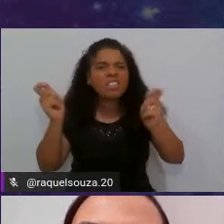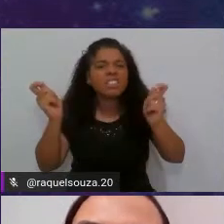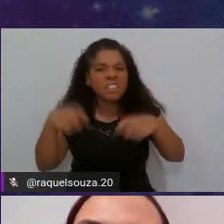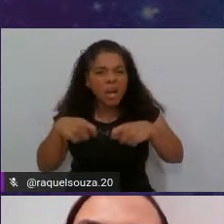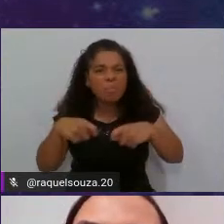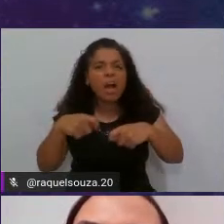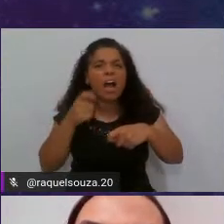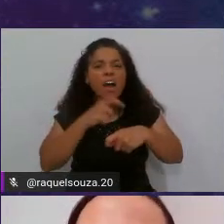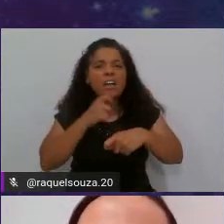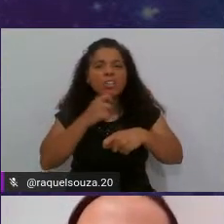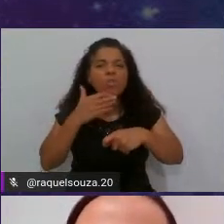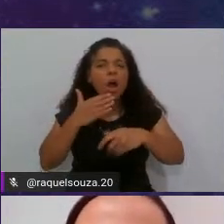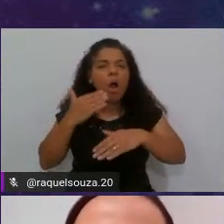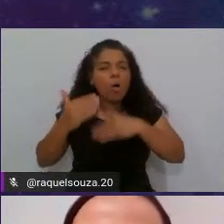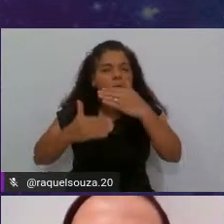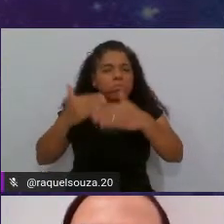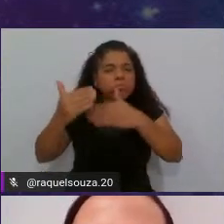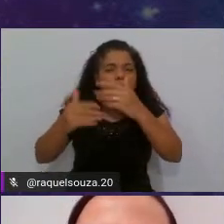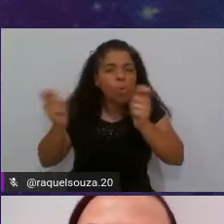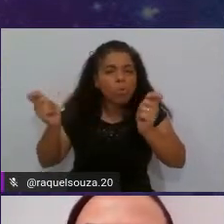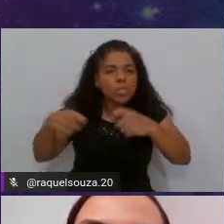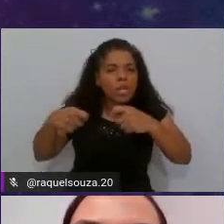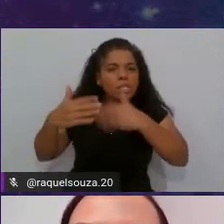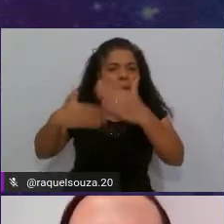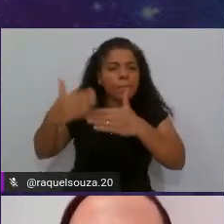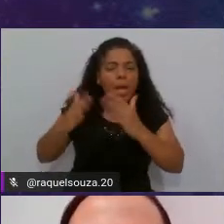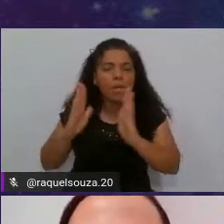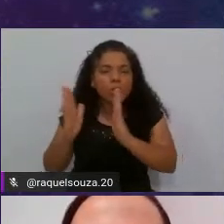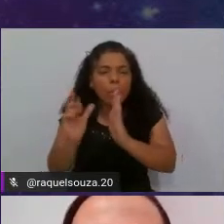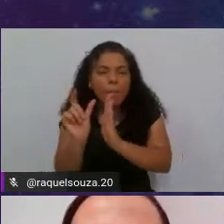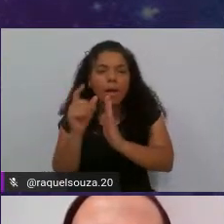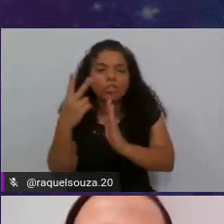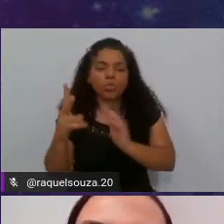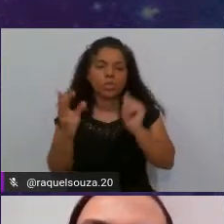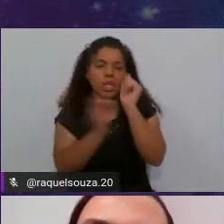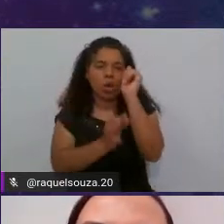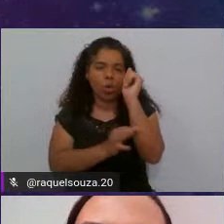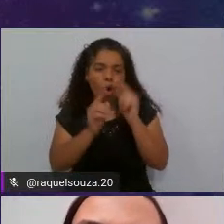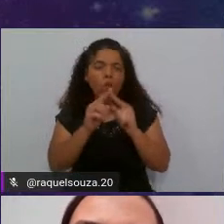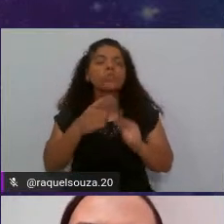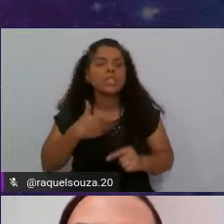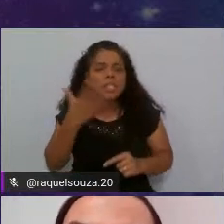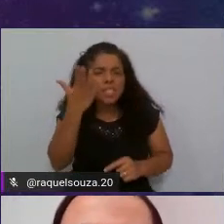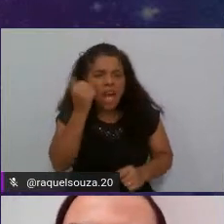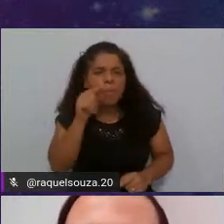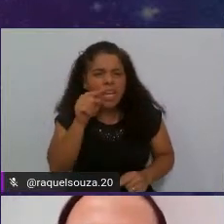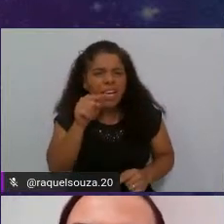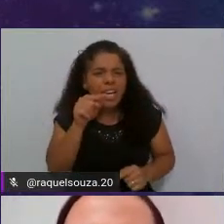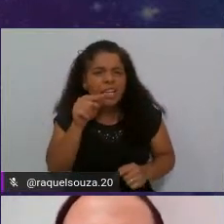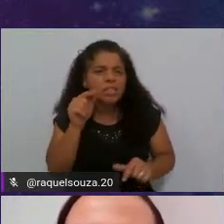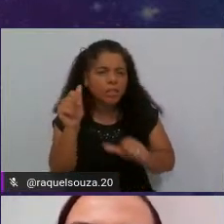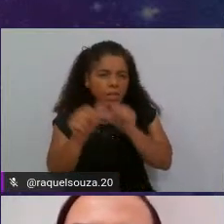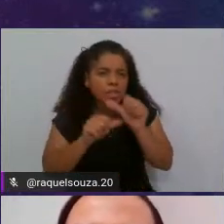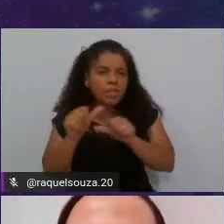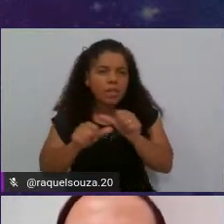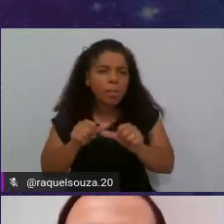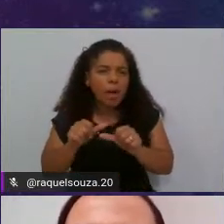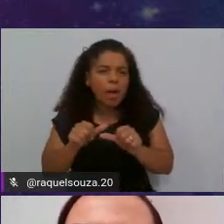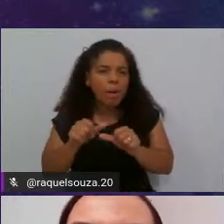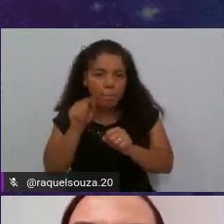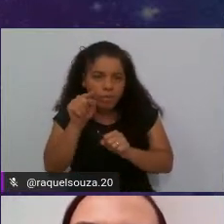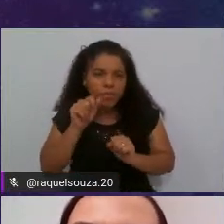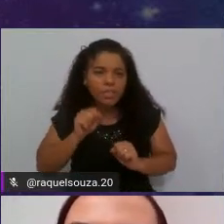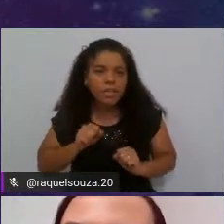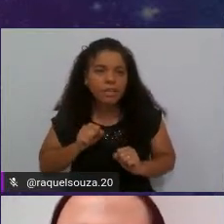o desempenho de uma pequena parte do seu código e sabe no que isso vai se transformar pra